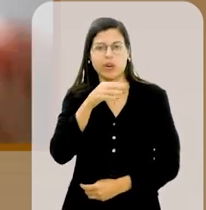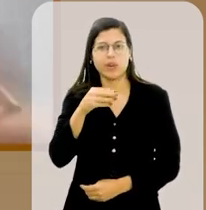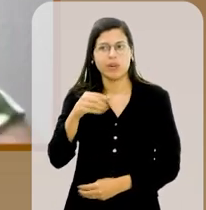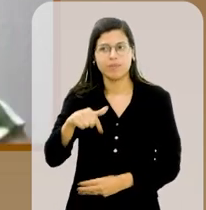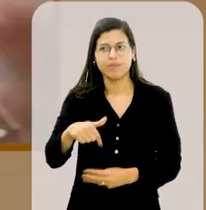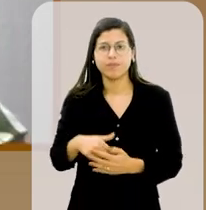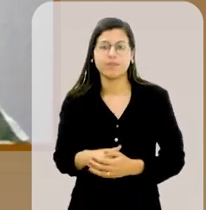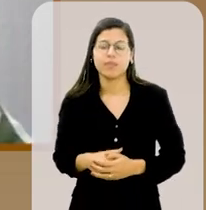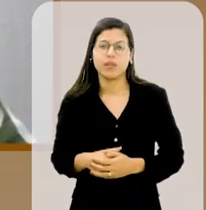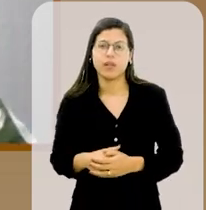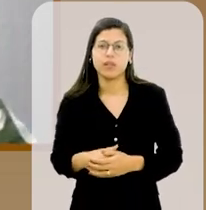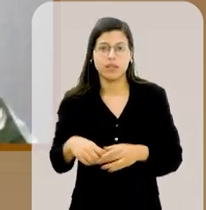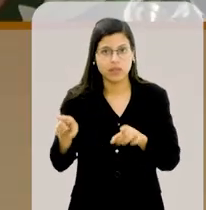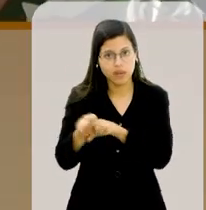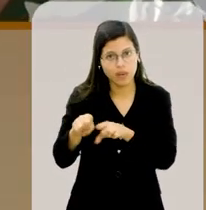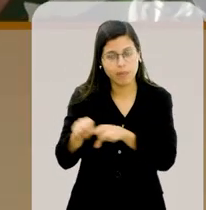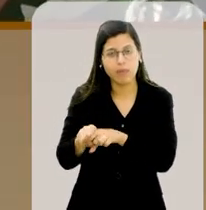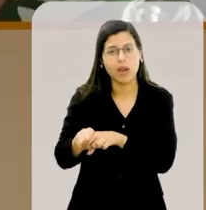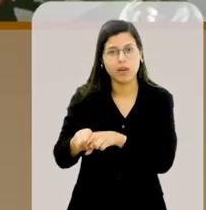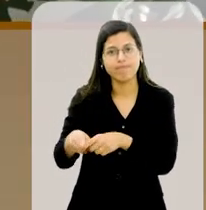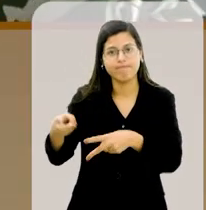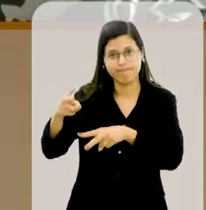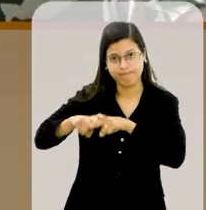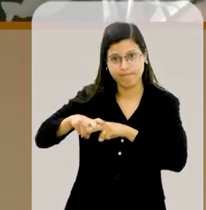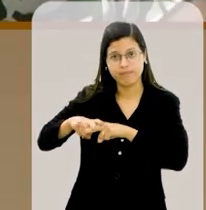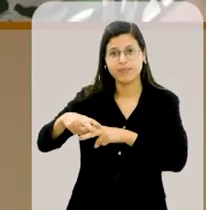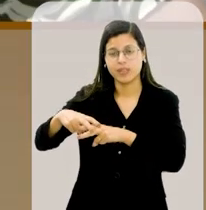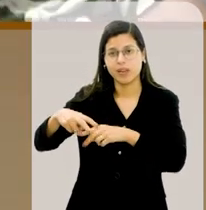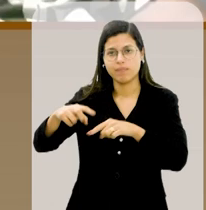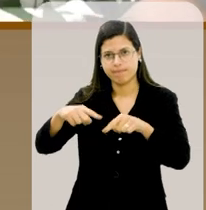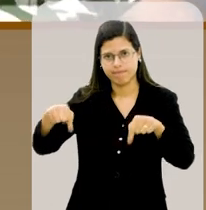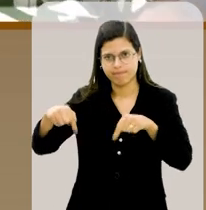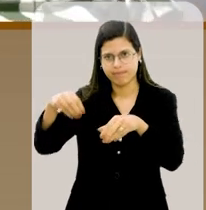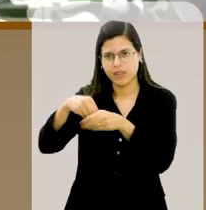eu fui mantida em cárcere privado por ele,